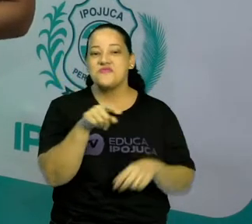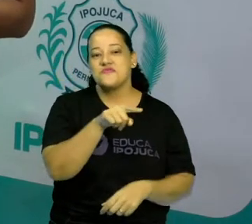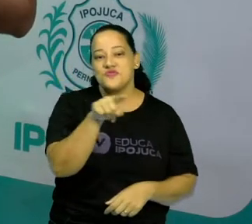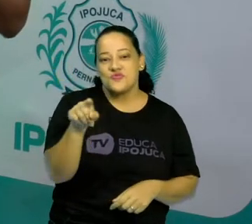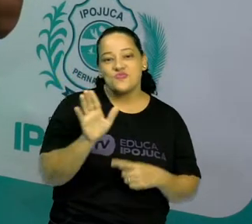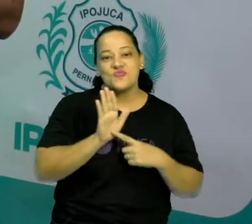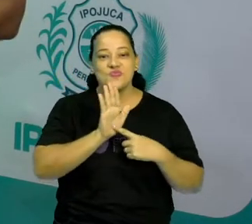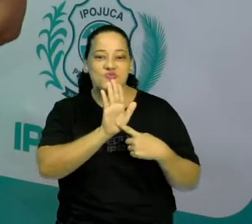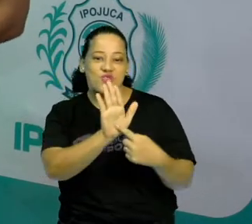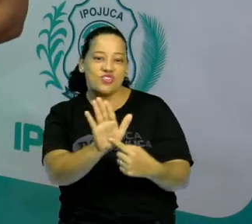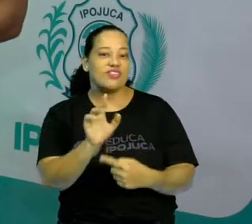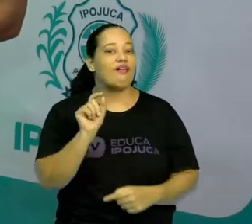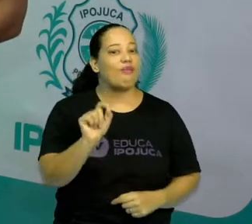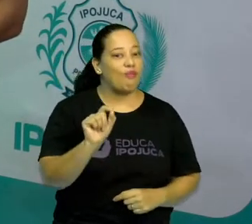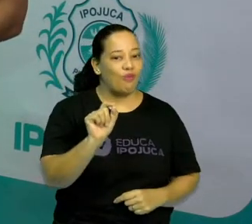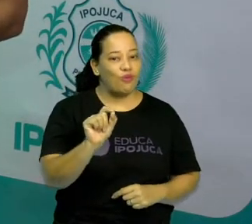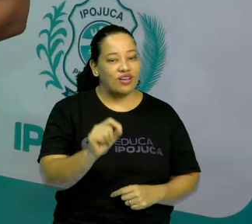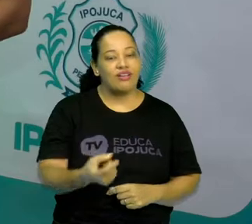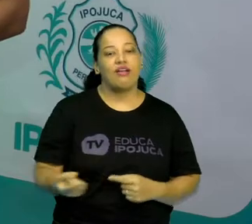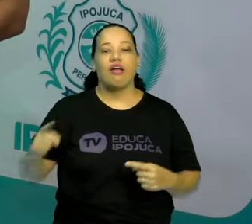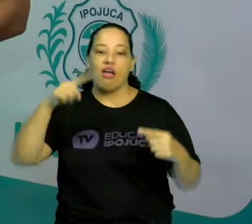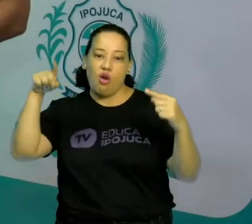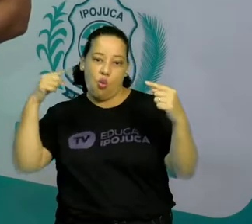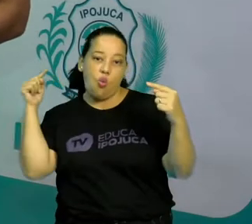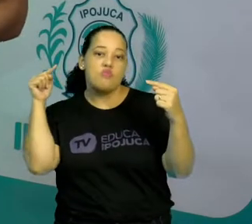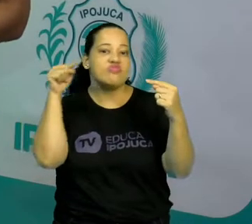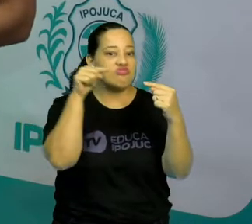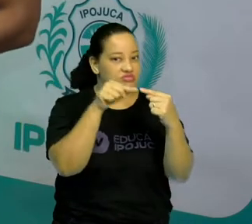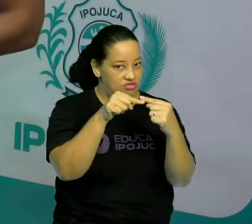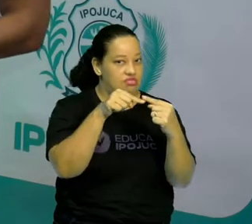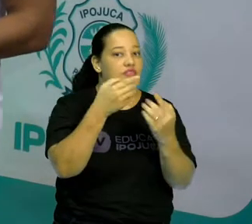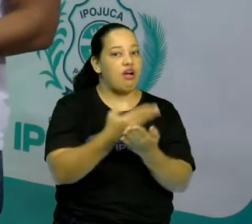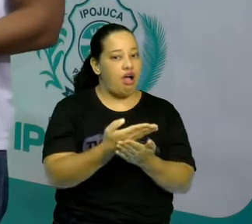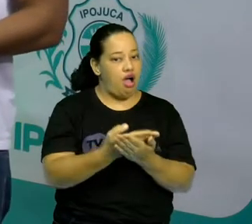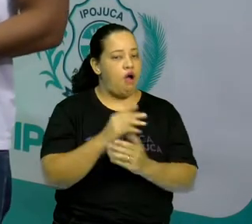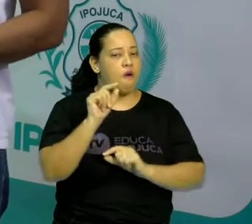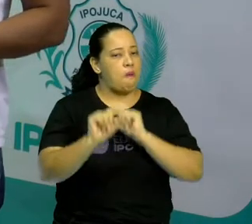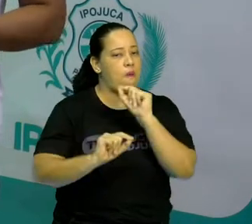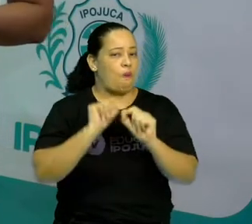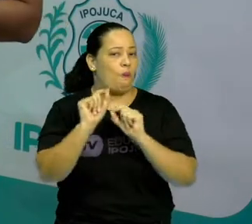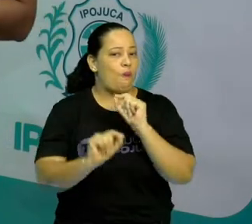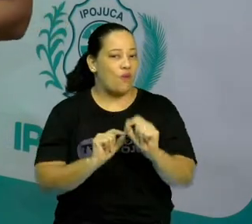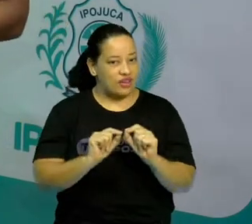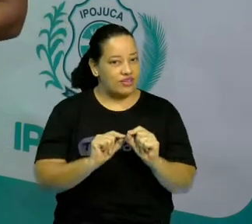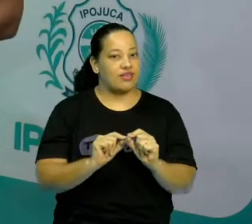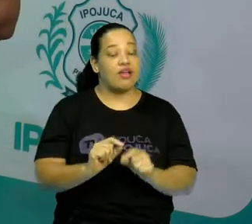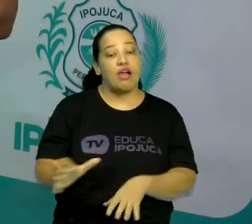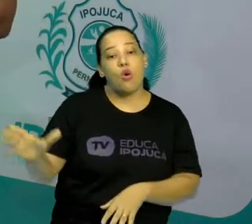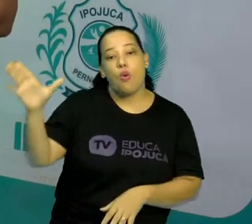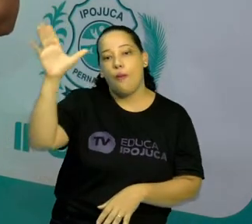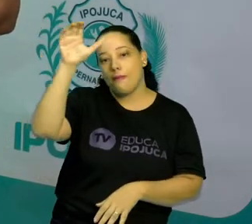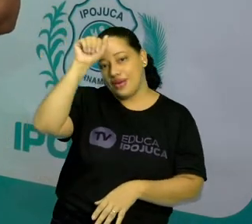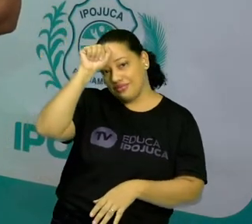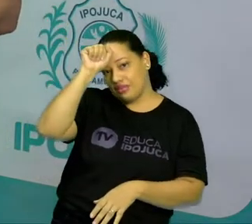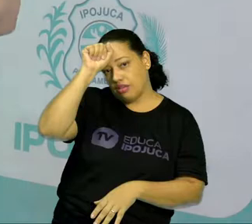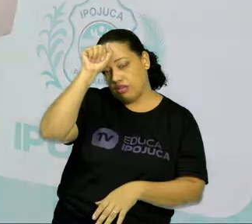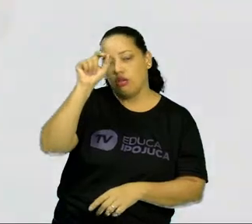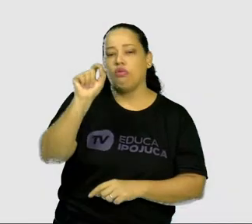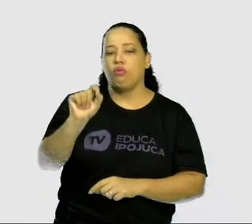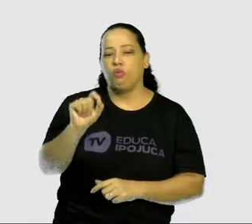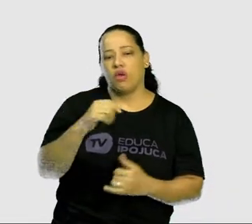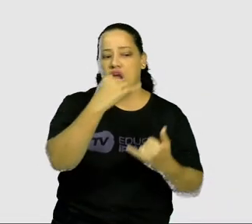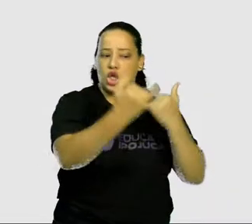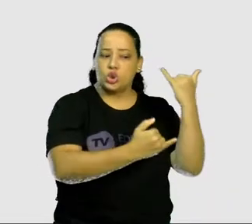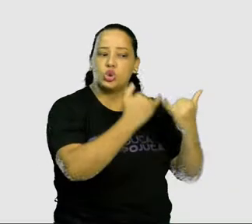trazer para vocês o objetivo da nossa aula. O objetivo dessa aula é compreender os jogos de improvisação,